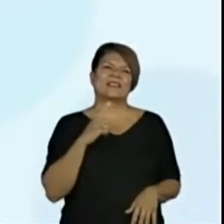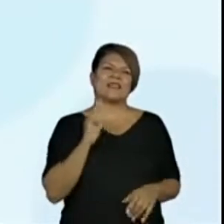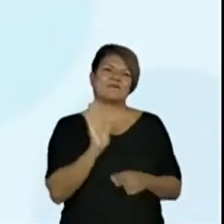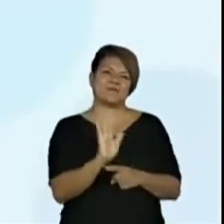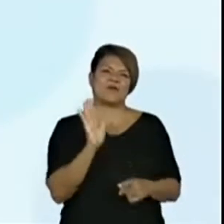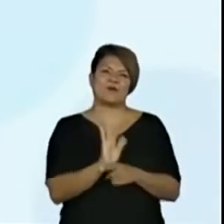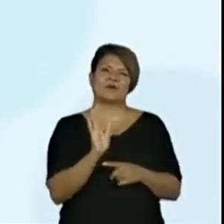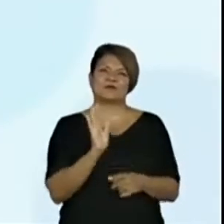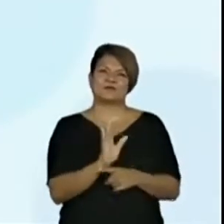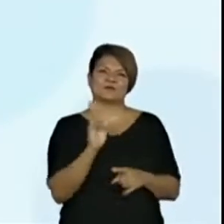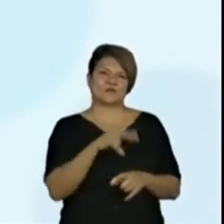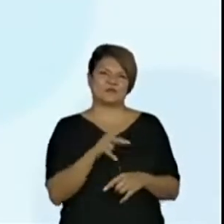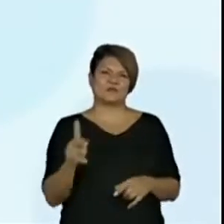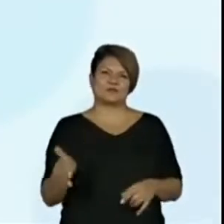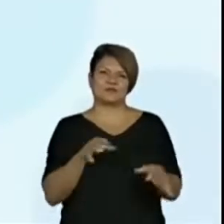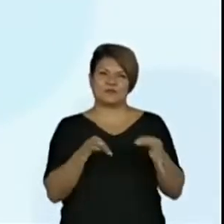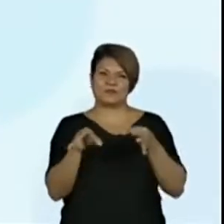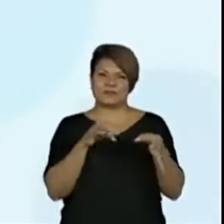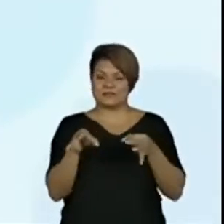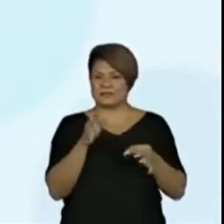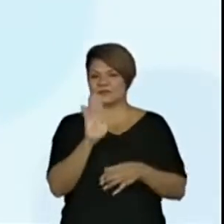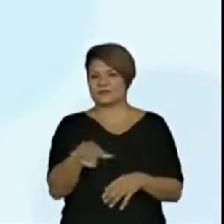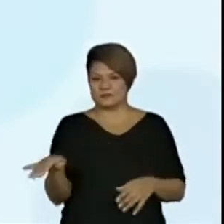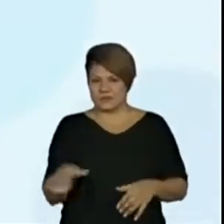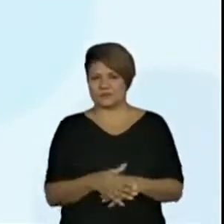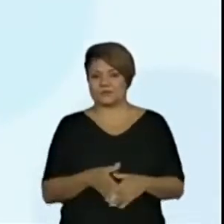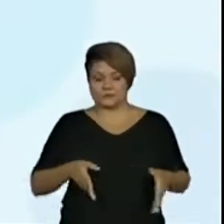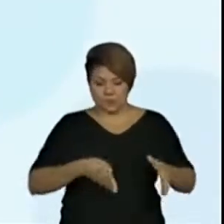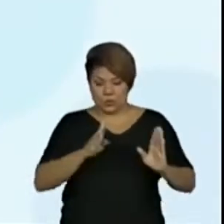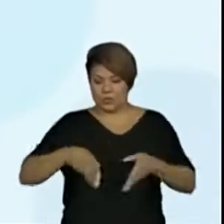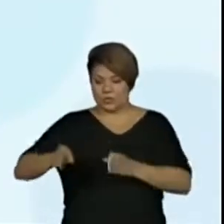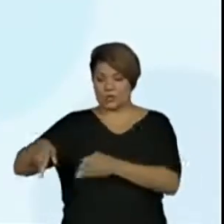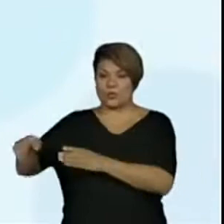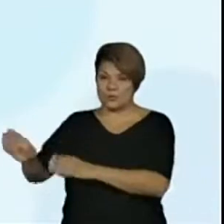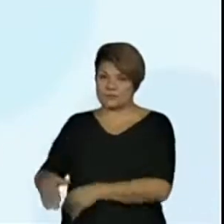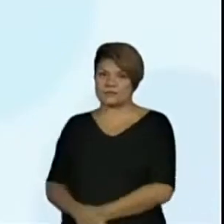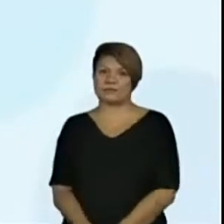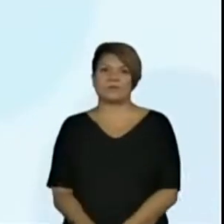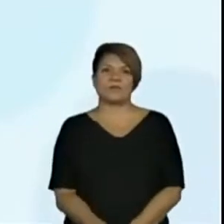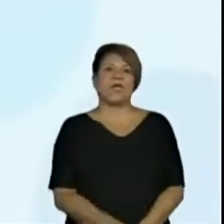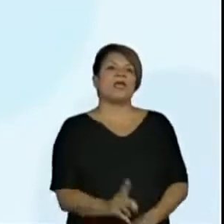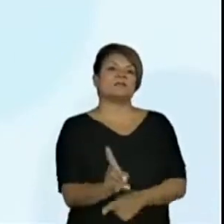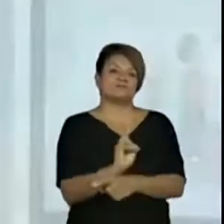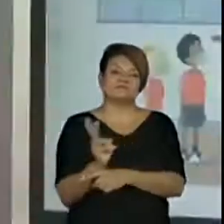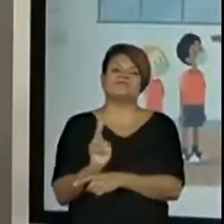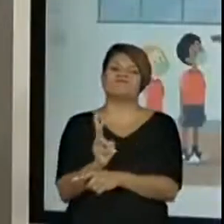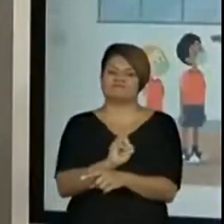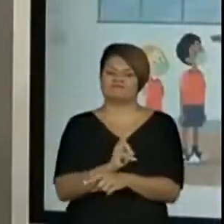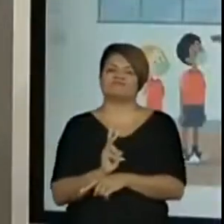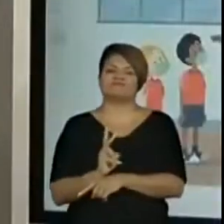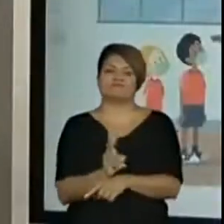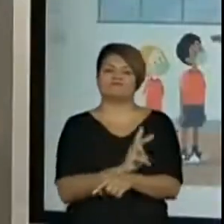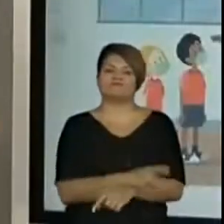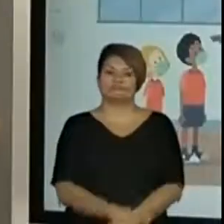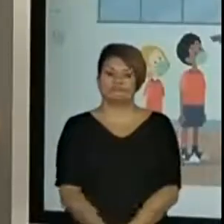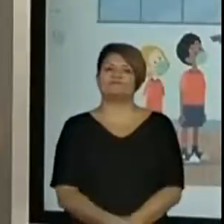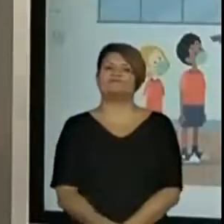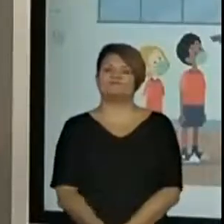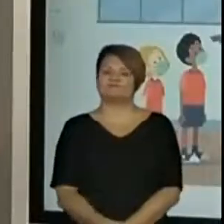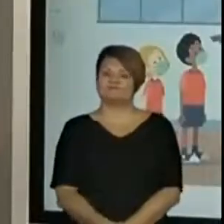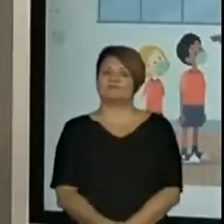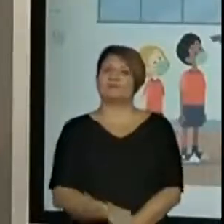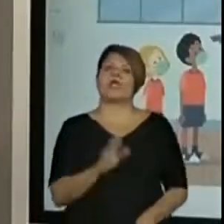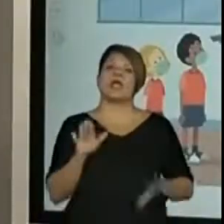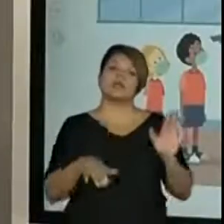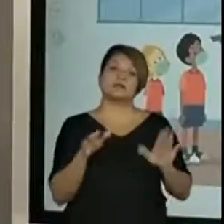organização dos alunos nos corredores. Algumas vezes esses profissionais fazem mais do que está colocado aqui, algumas